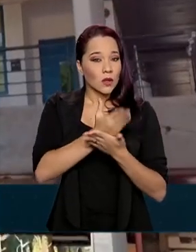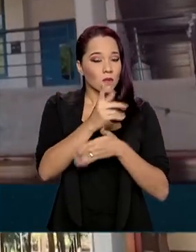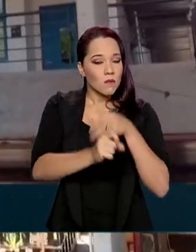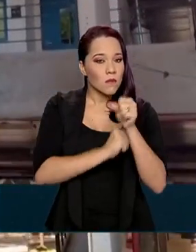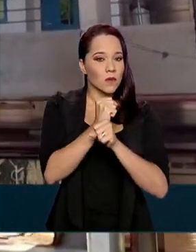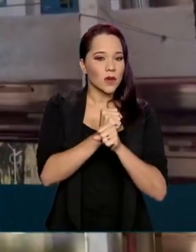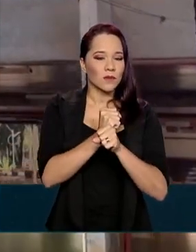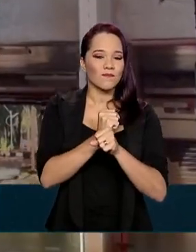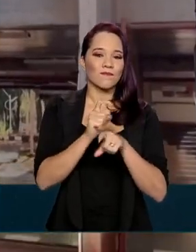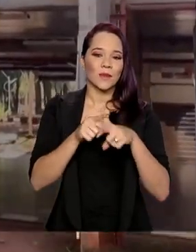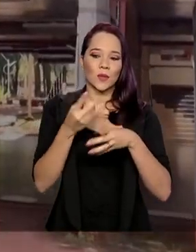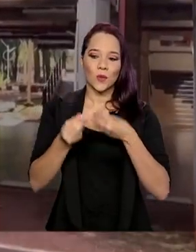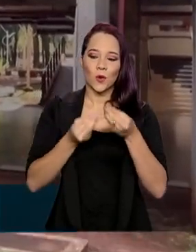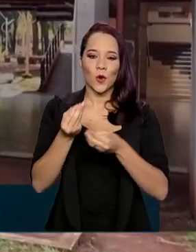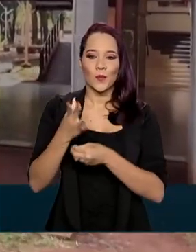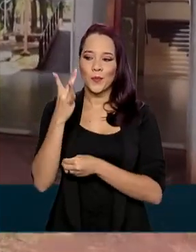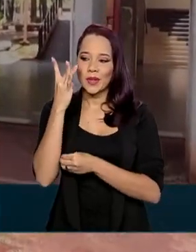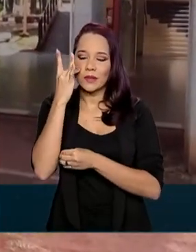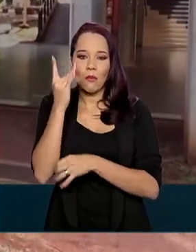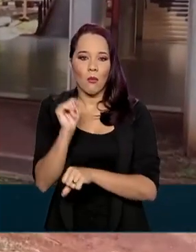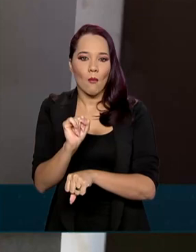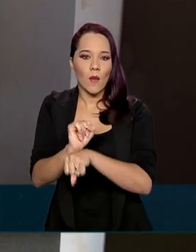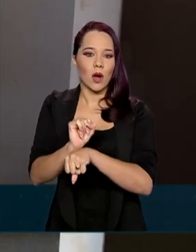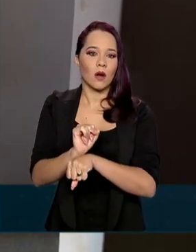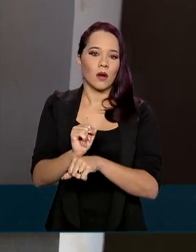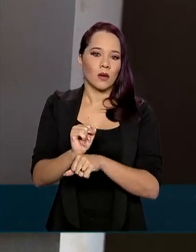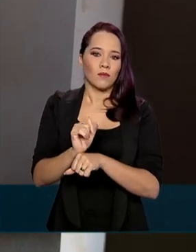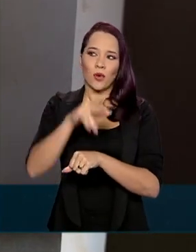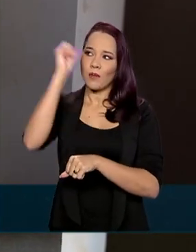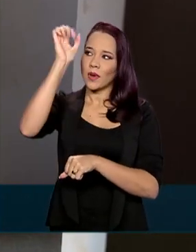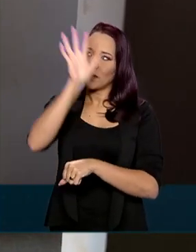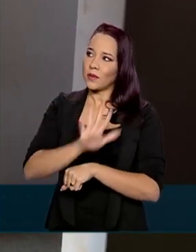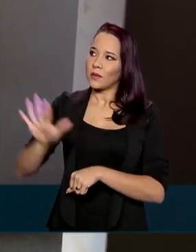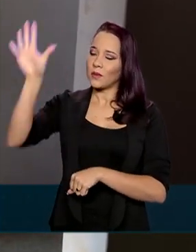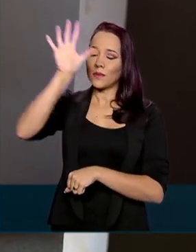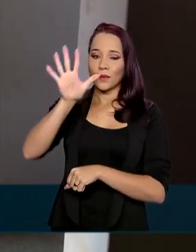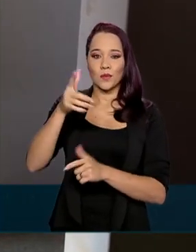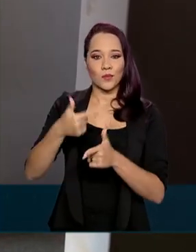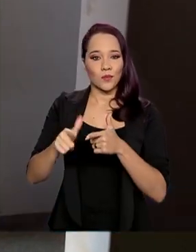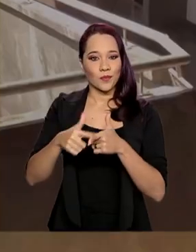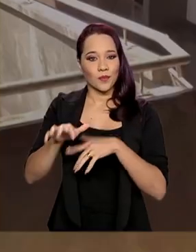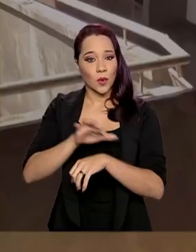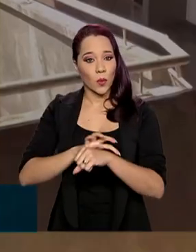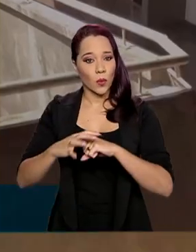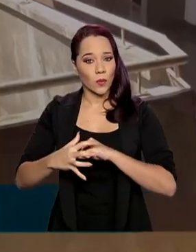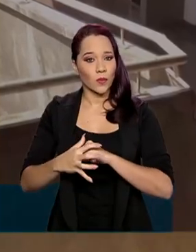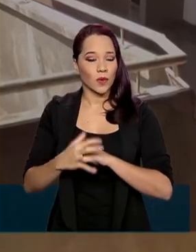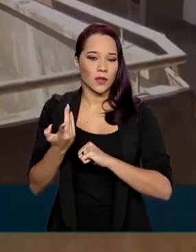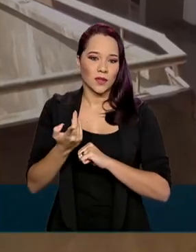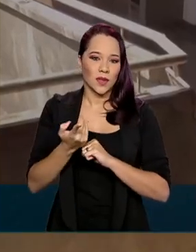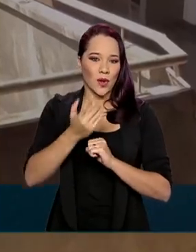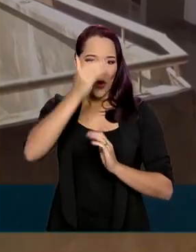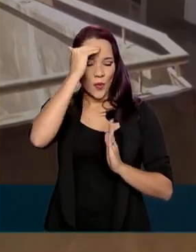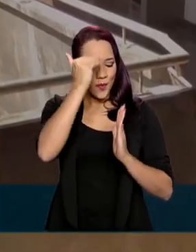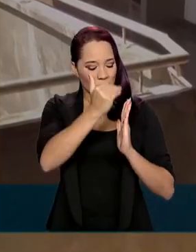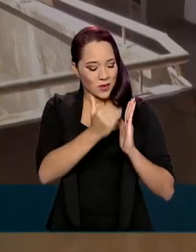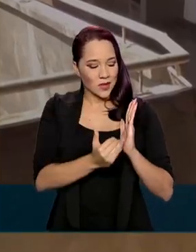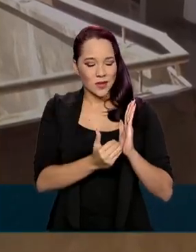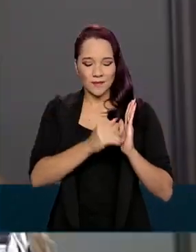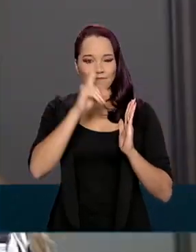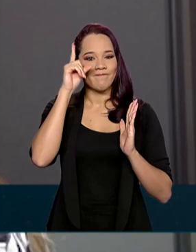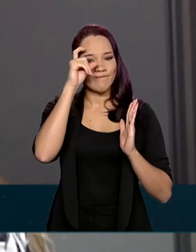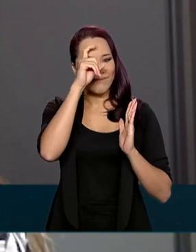mas com atividades presenciais suspensas por todo o país por causa da pandemia, cumprir essa meta ficou